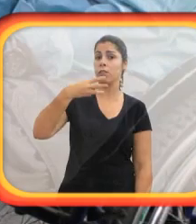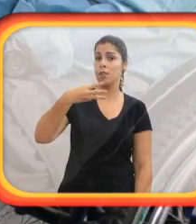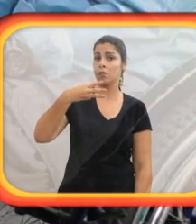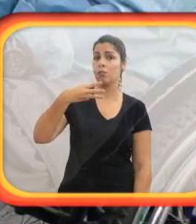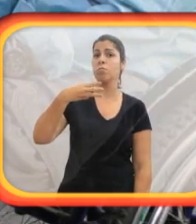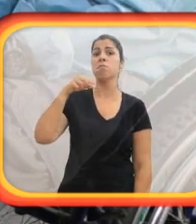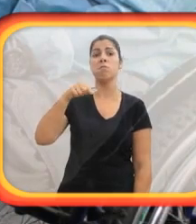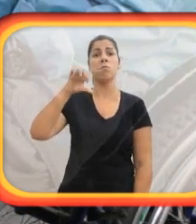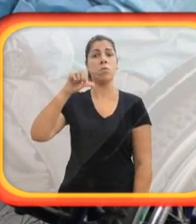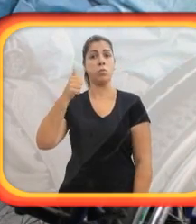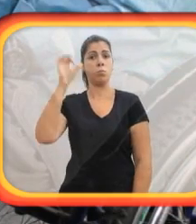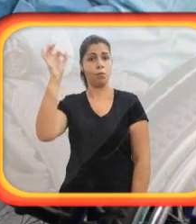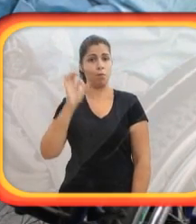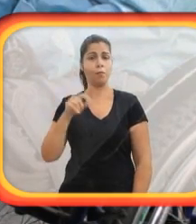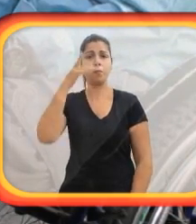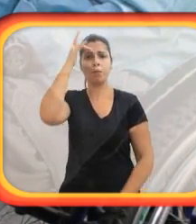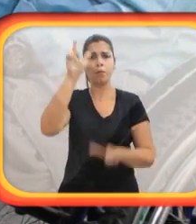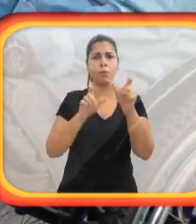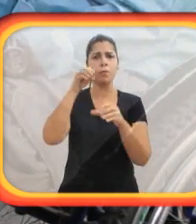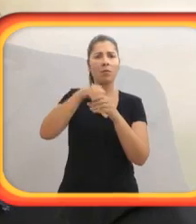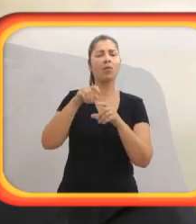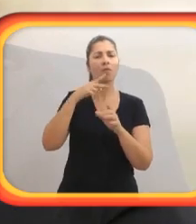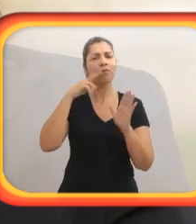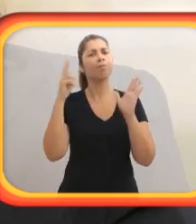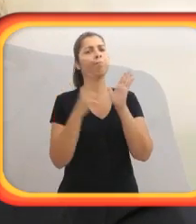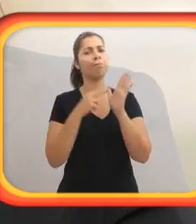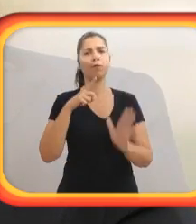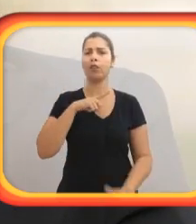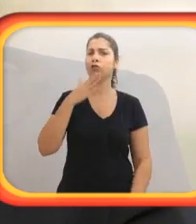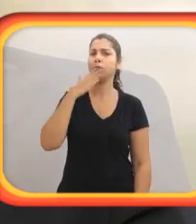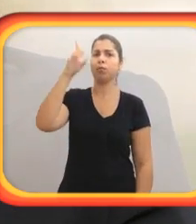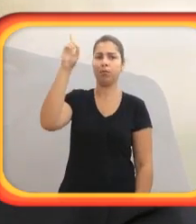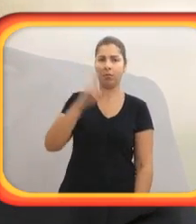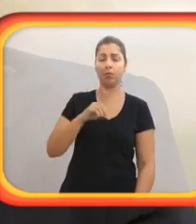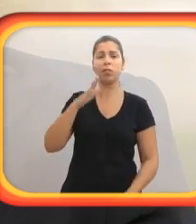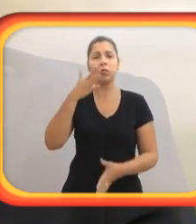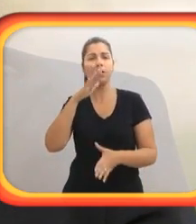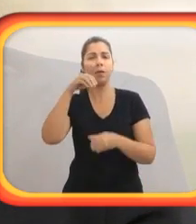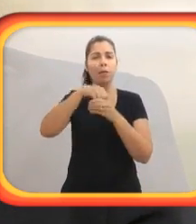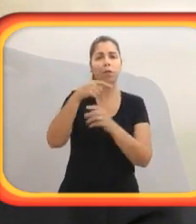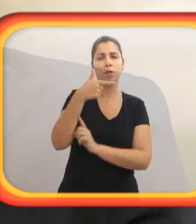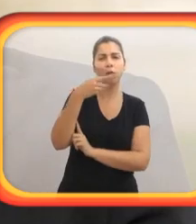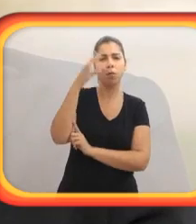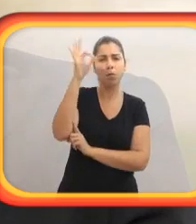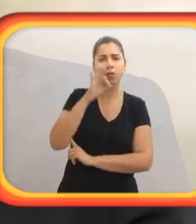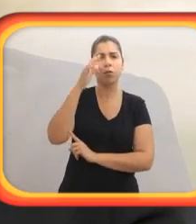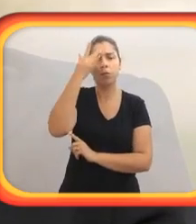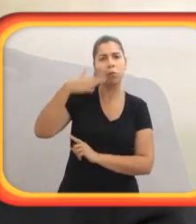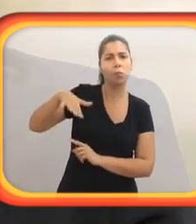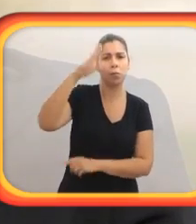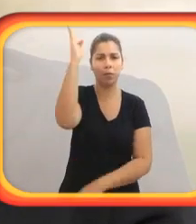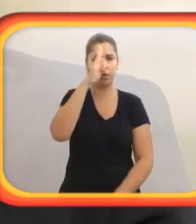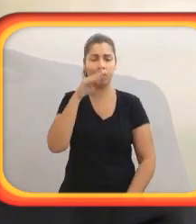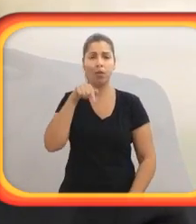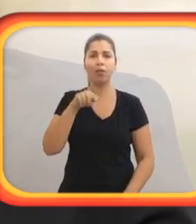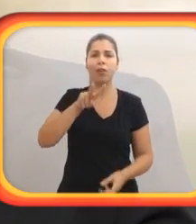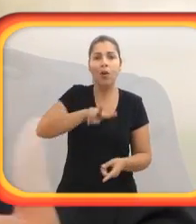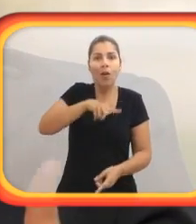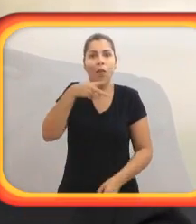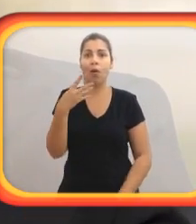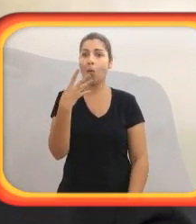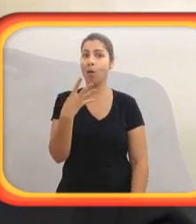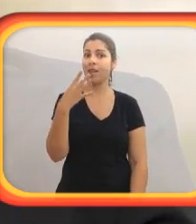a porcentagem é ainda maior se comparada com o mundo. No Brasil, 23,91% da população